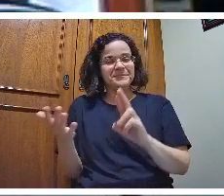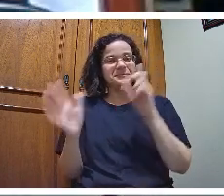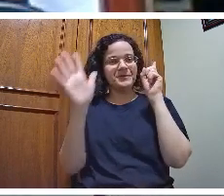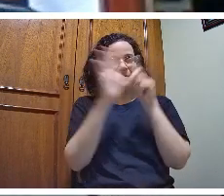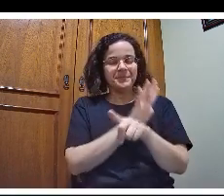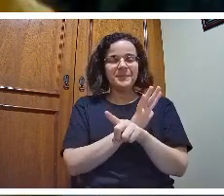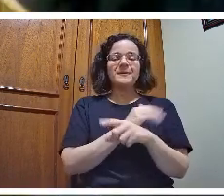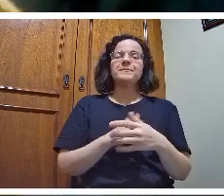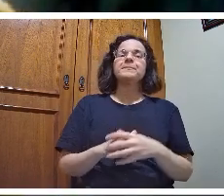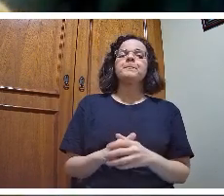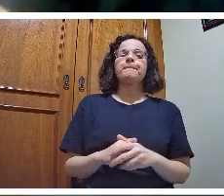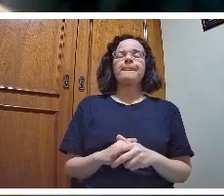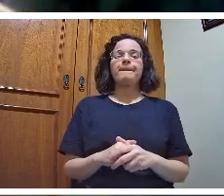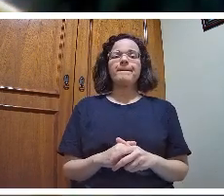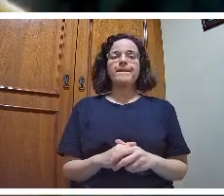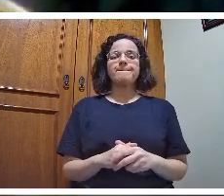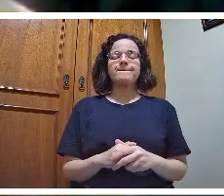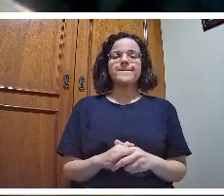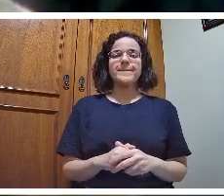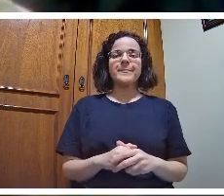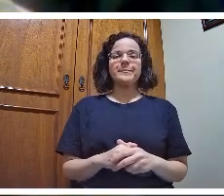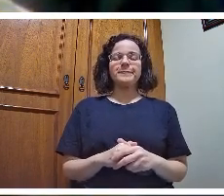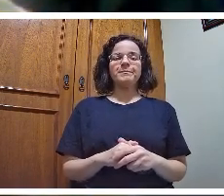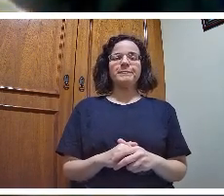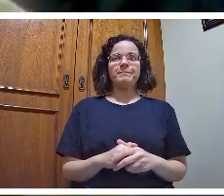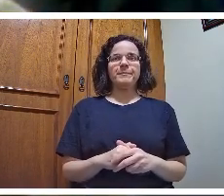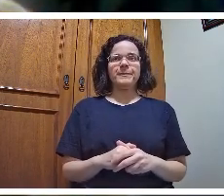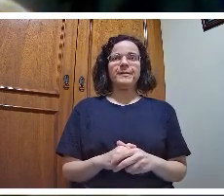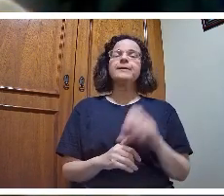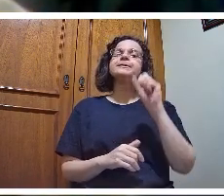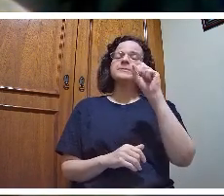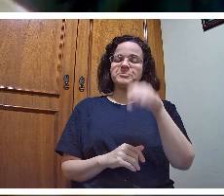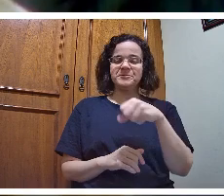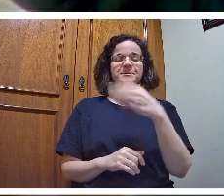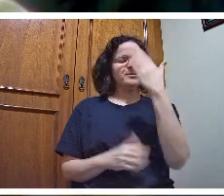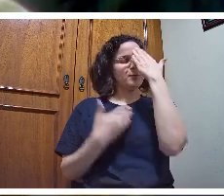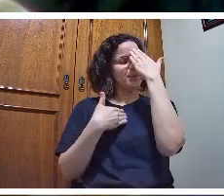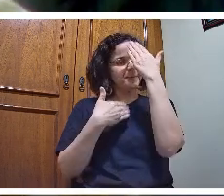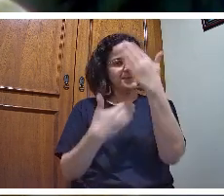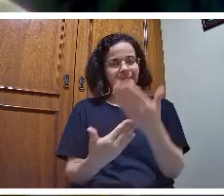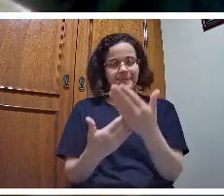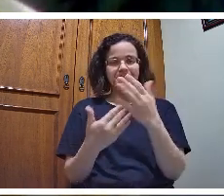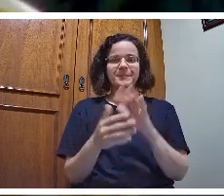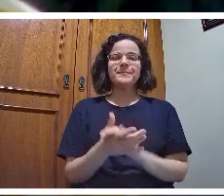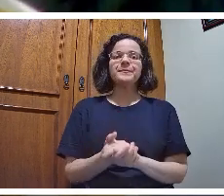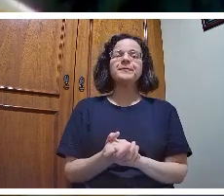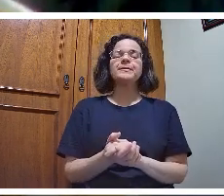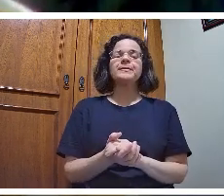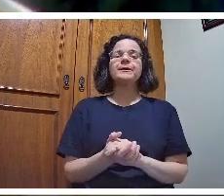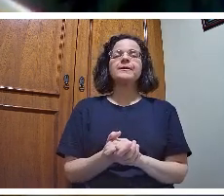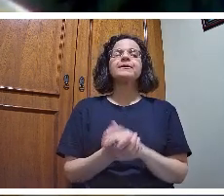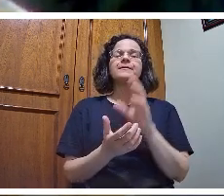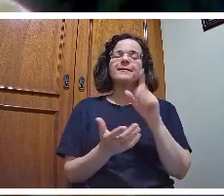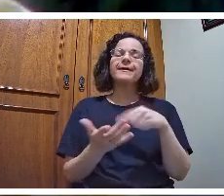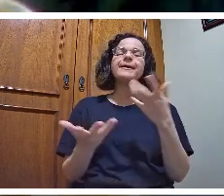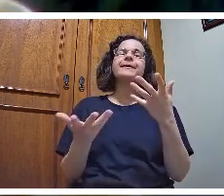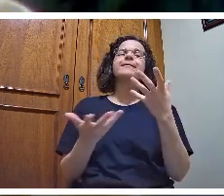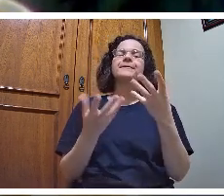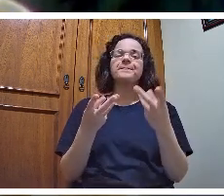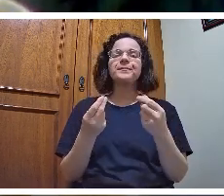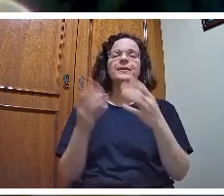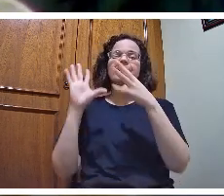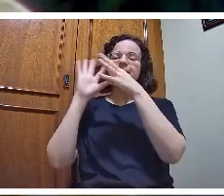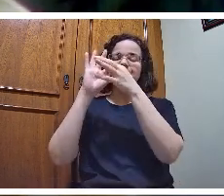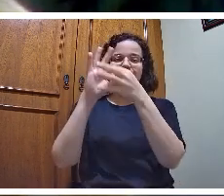Sim, professor. Obrigada. É bem isso mesmo. É contextualizar trazer e repletir como o